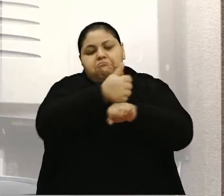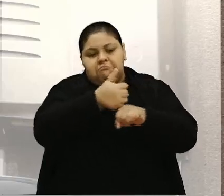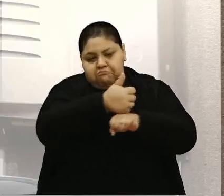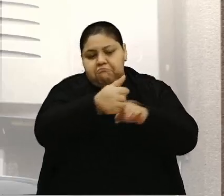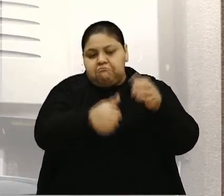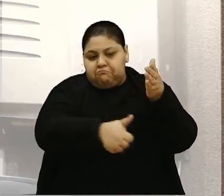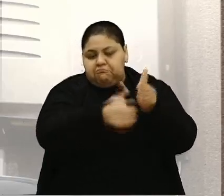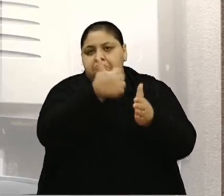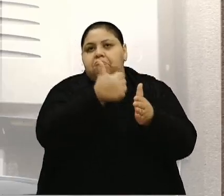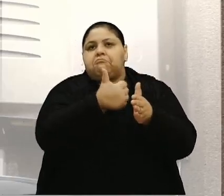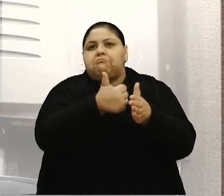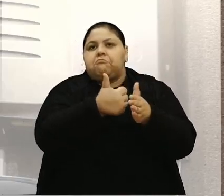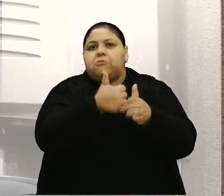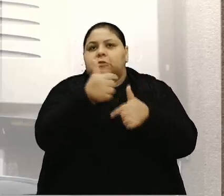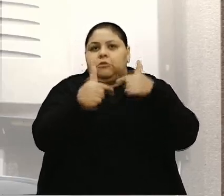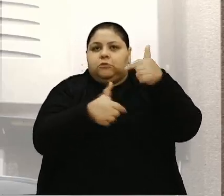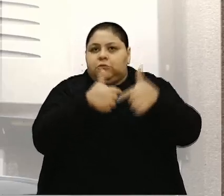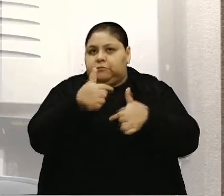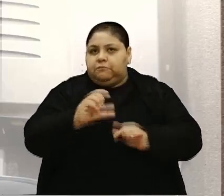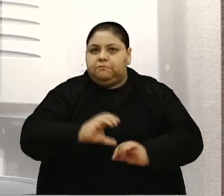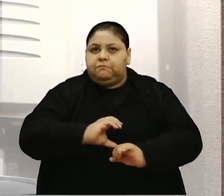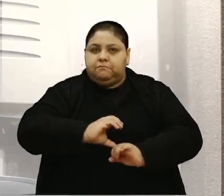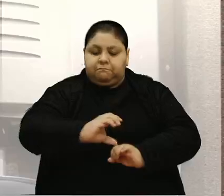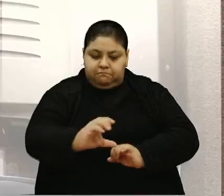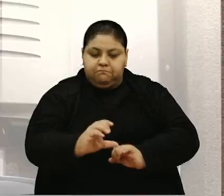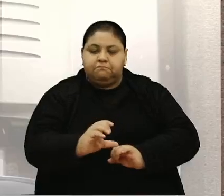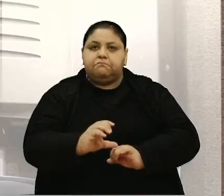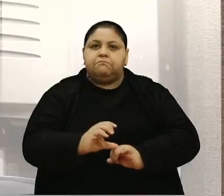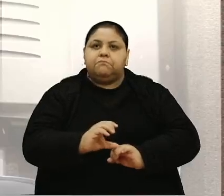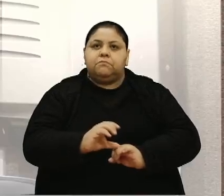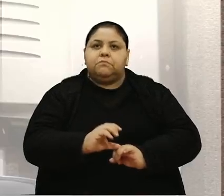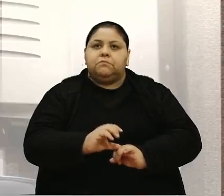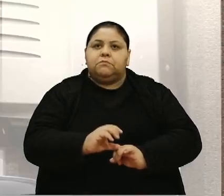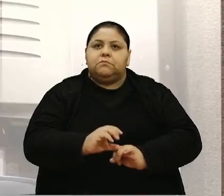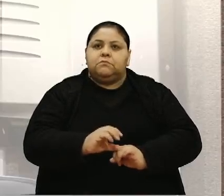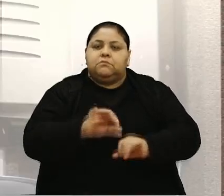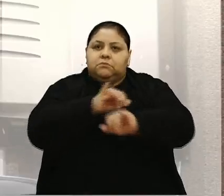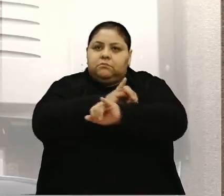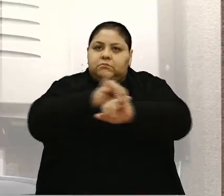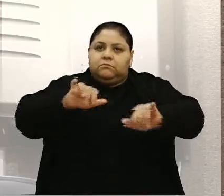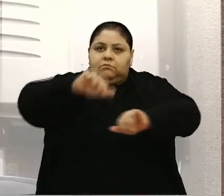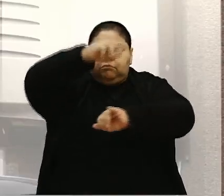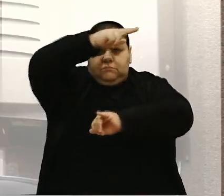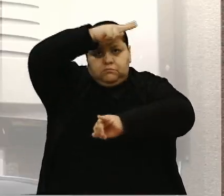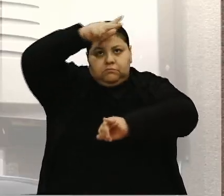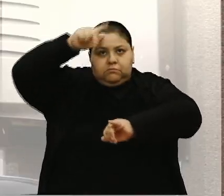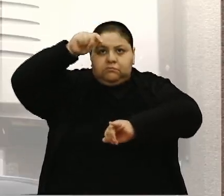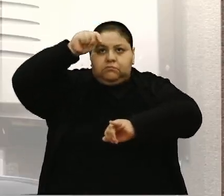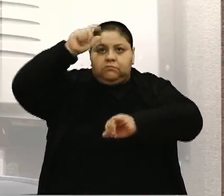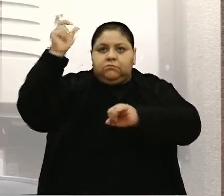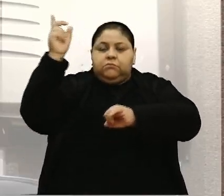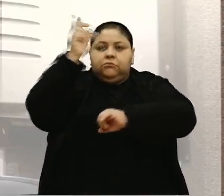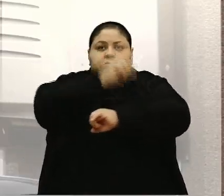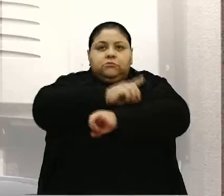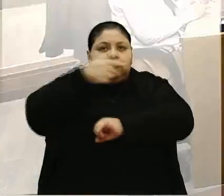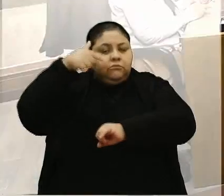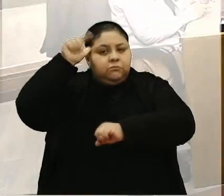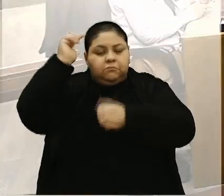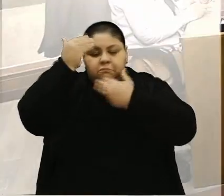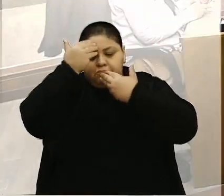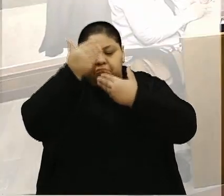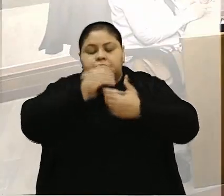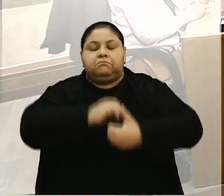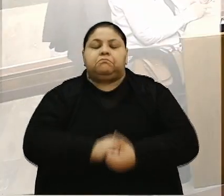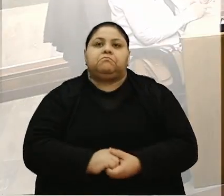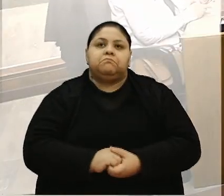no meio público e nessa coordenadoria extraordinária que foi anunciada pelo prefeito municipal no dia de ontem. Obrigado. Com palavra, presidente.